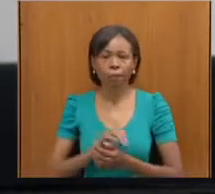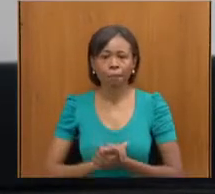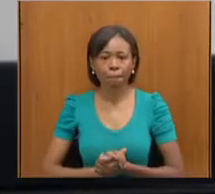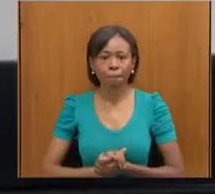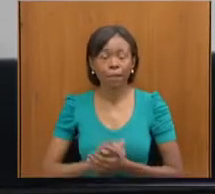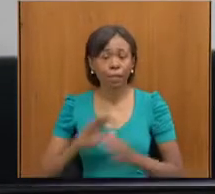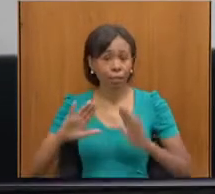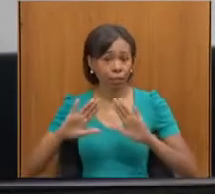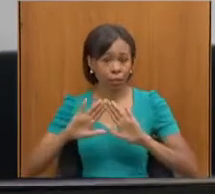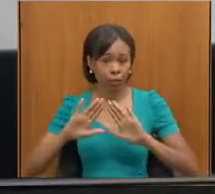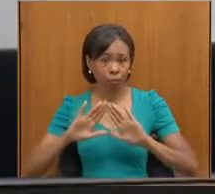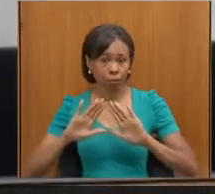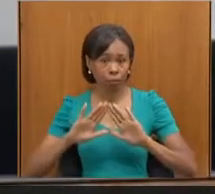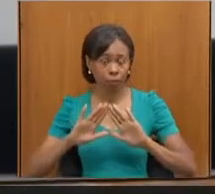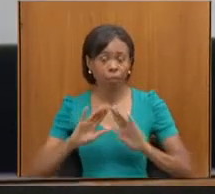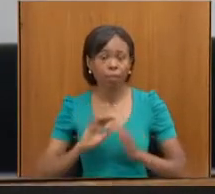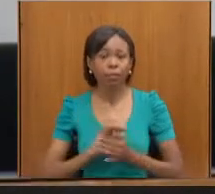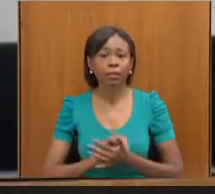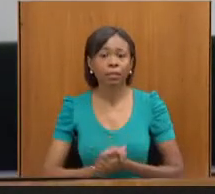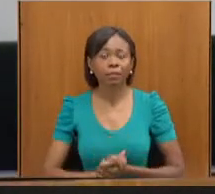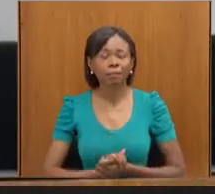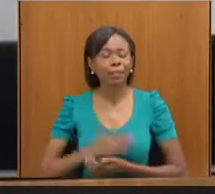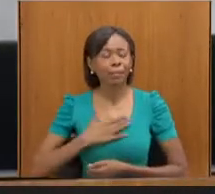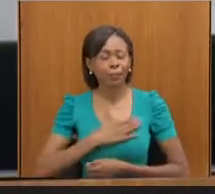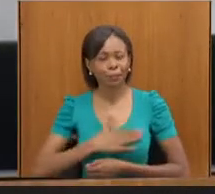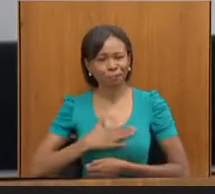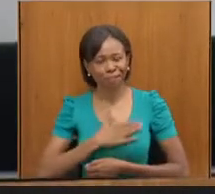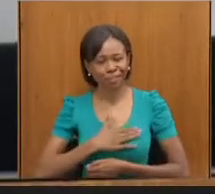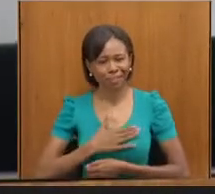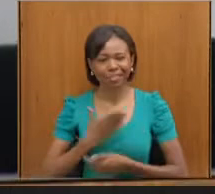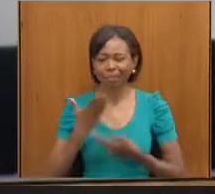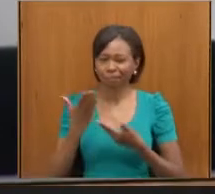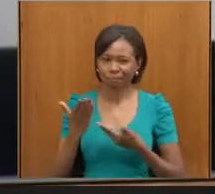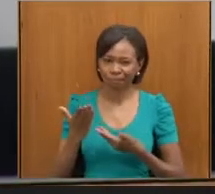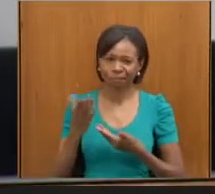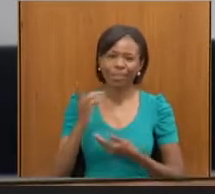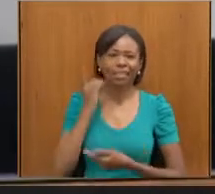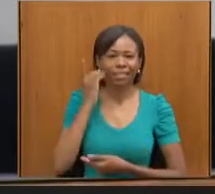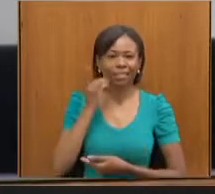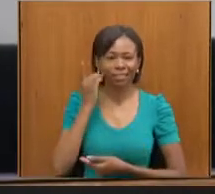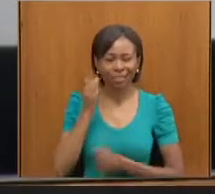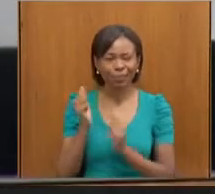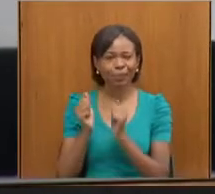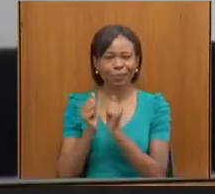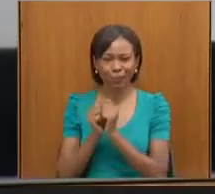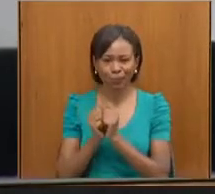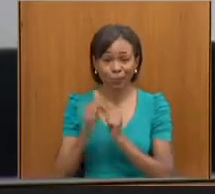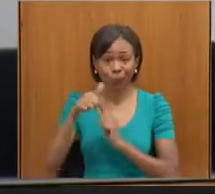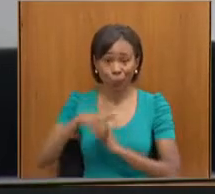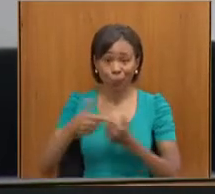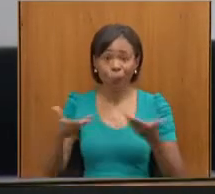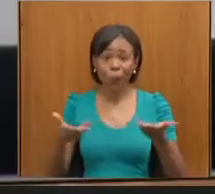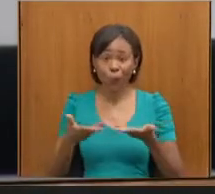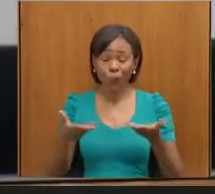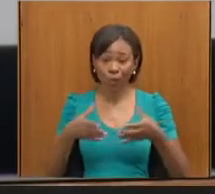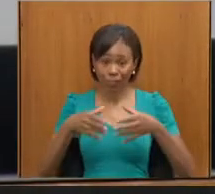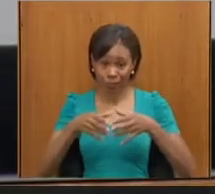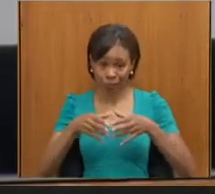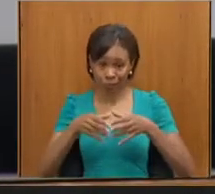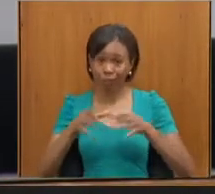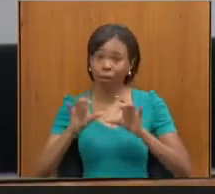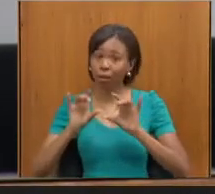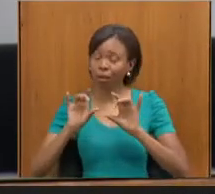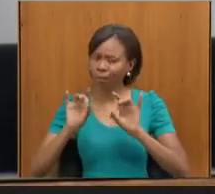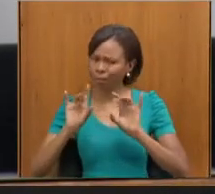veio compor conosco a comissão. É uma alegria tê-la, deputada, aqui nessa comissão tão importante, que faz também parte